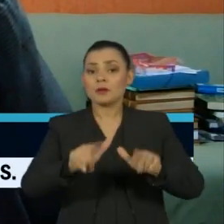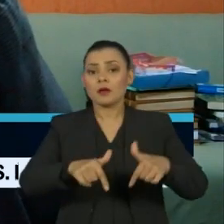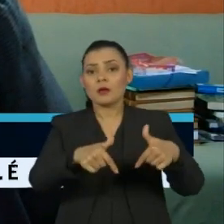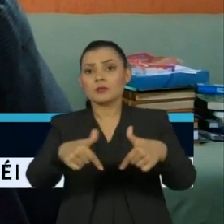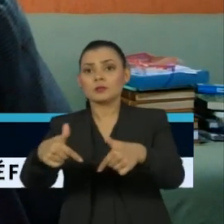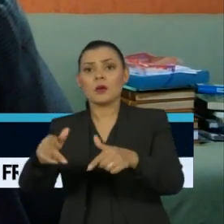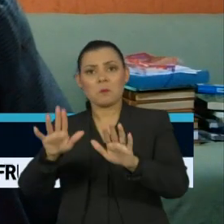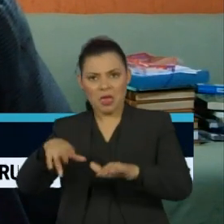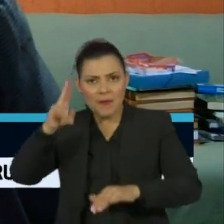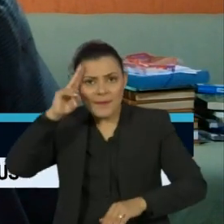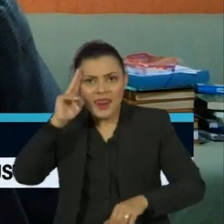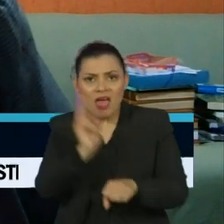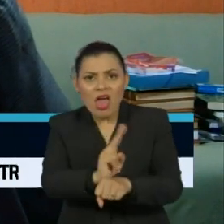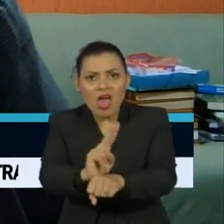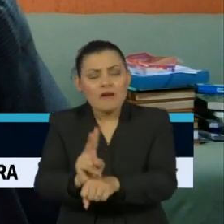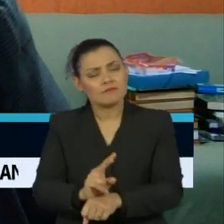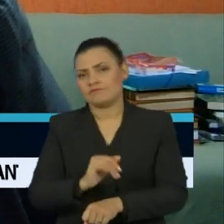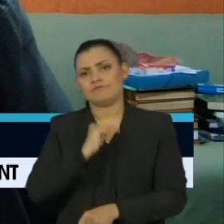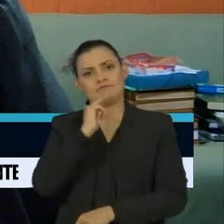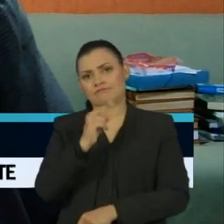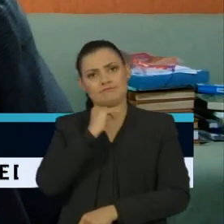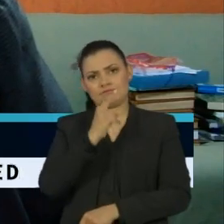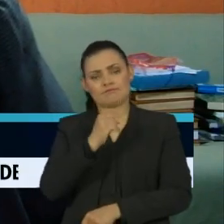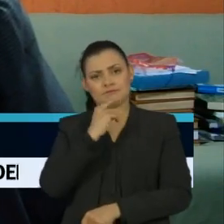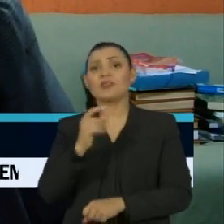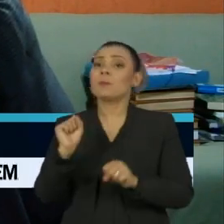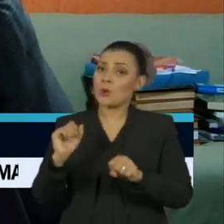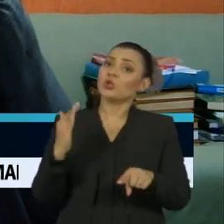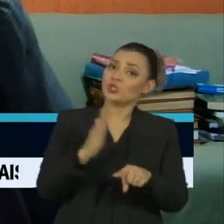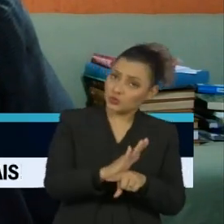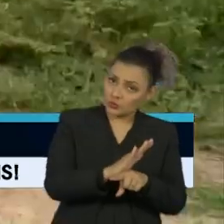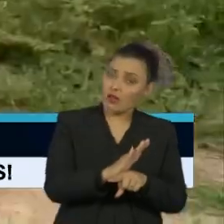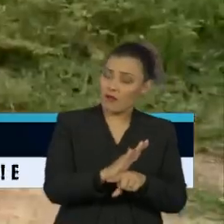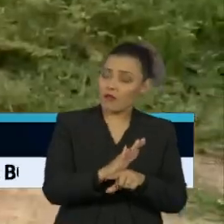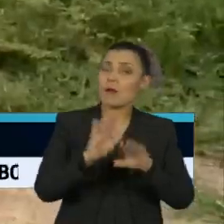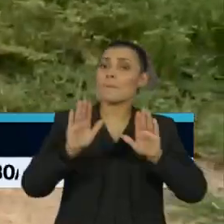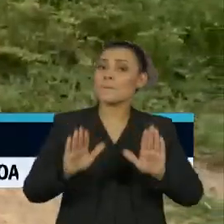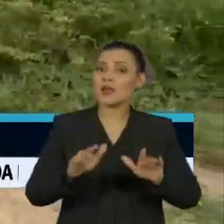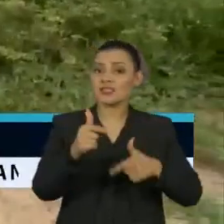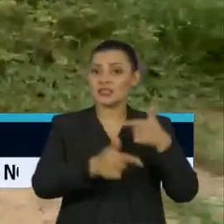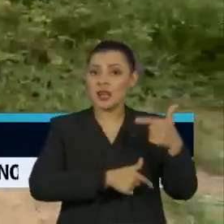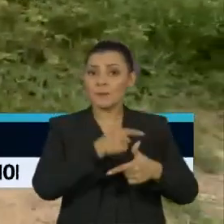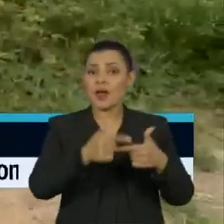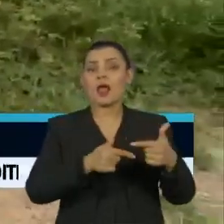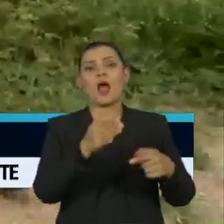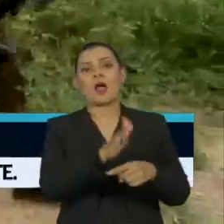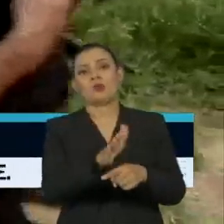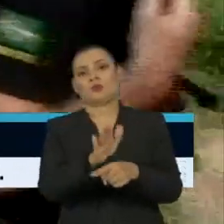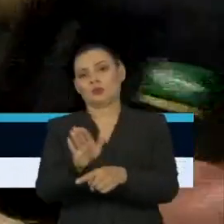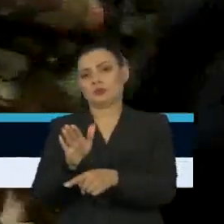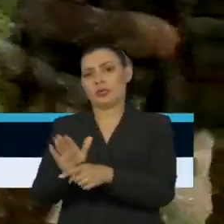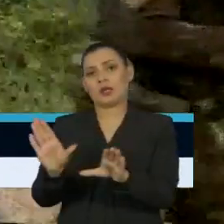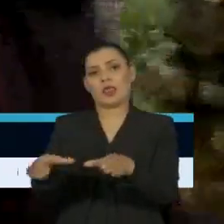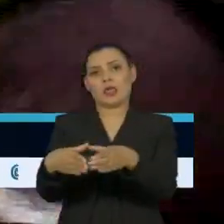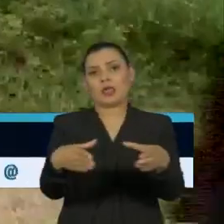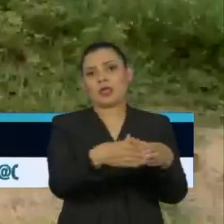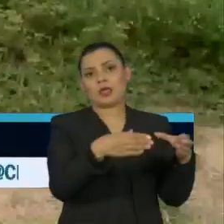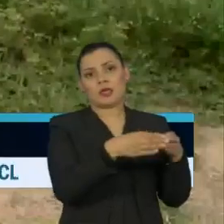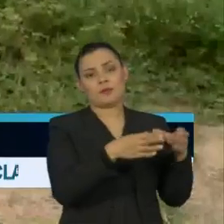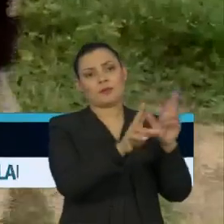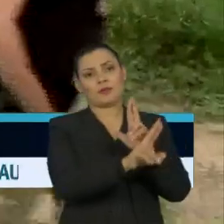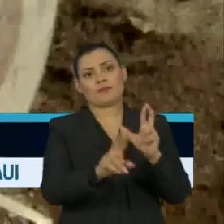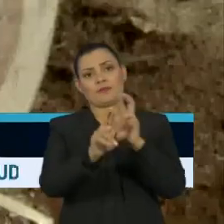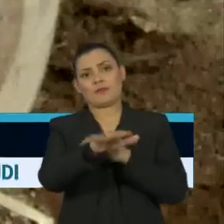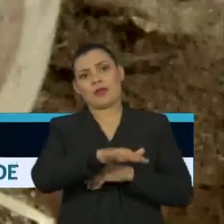não é colocar militares na Amazônia. Eles podem até ajudar, mas trabalhar ajudando as equipes dos órgãos